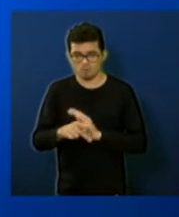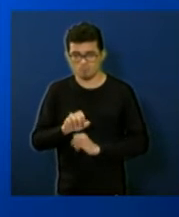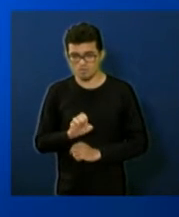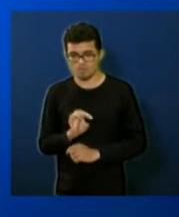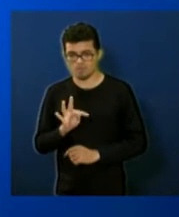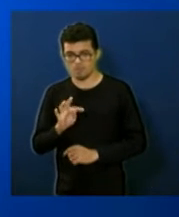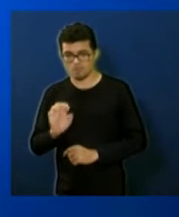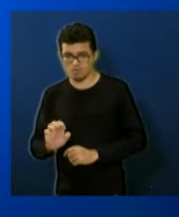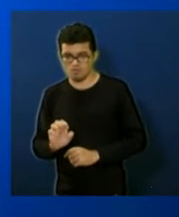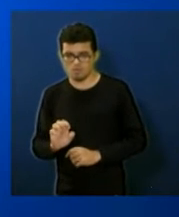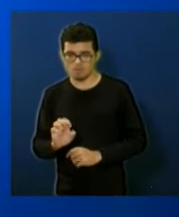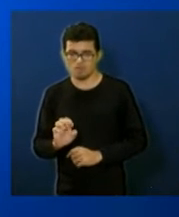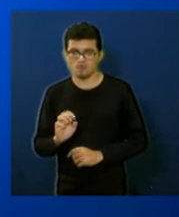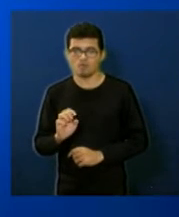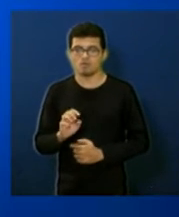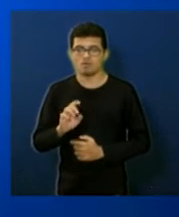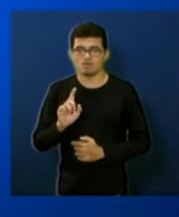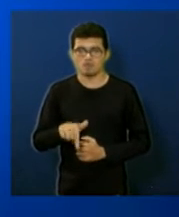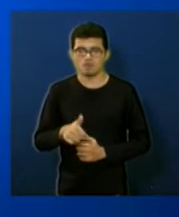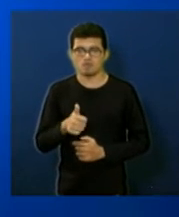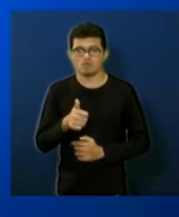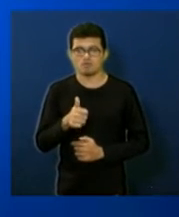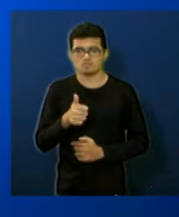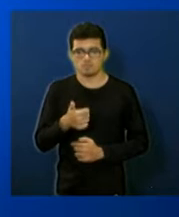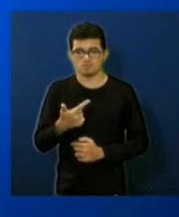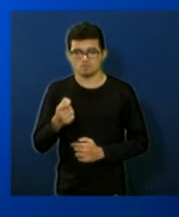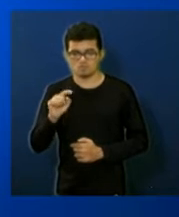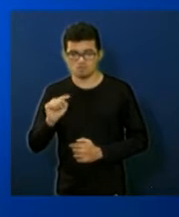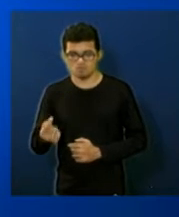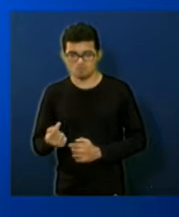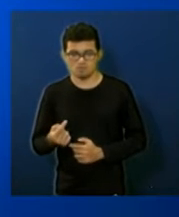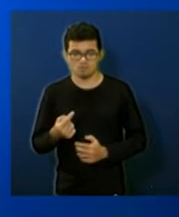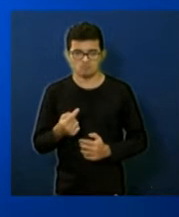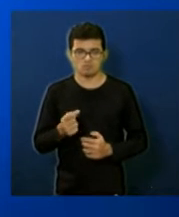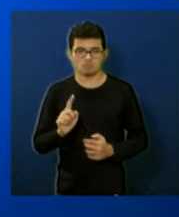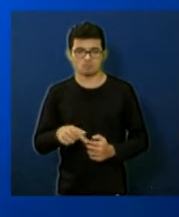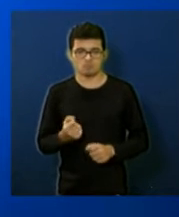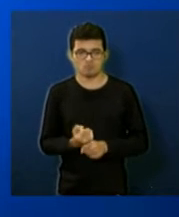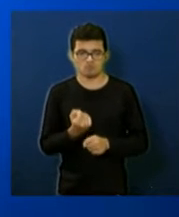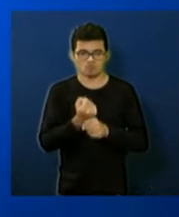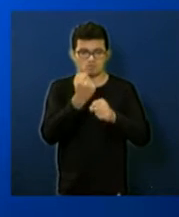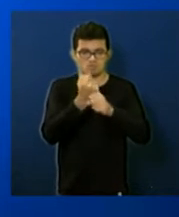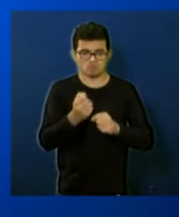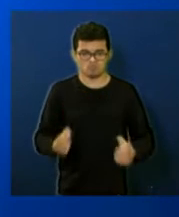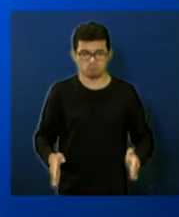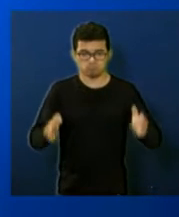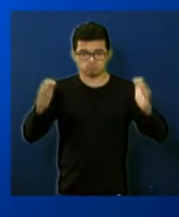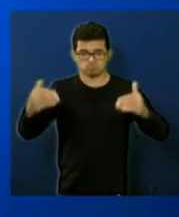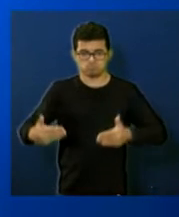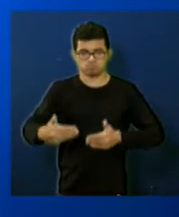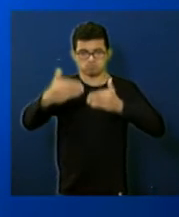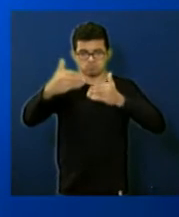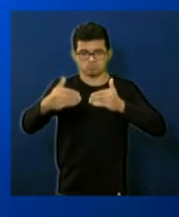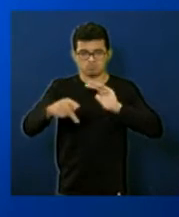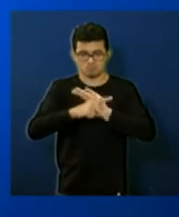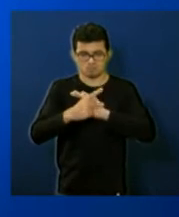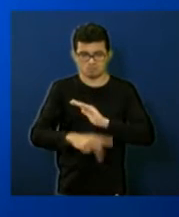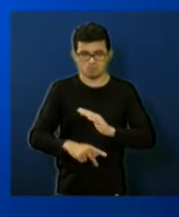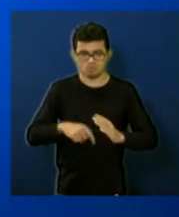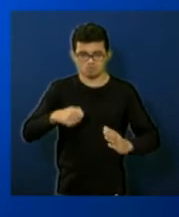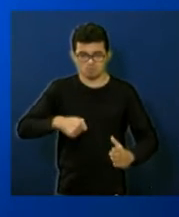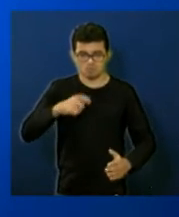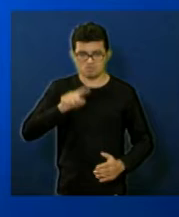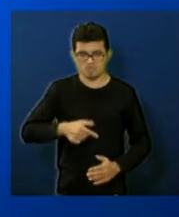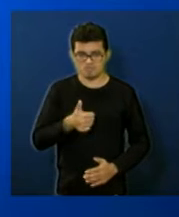rosca que tem que ser adquirida para o ano que vem 120 mil construção de barriletes em poços 100